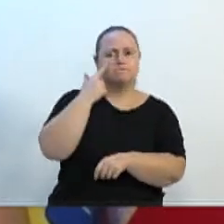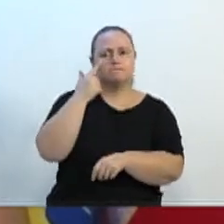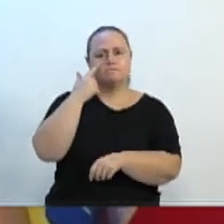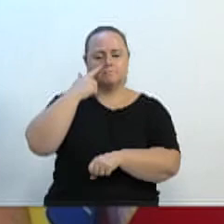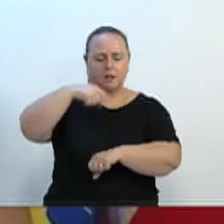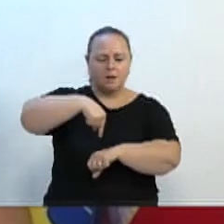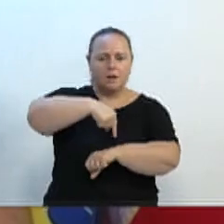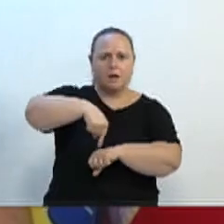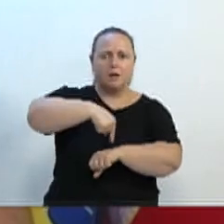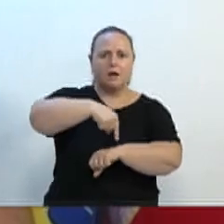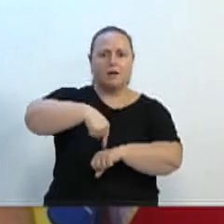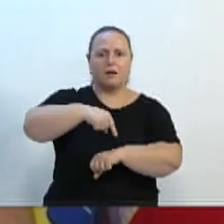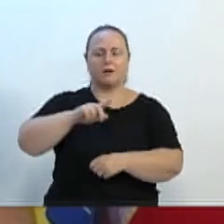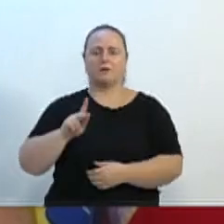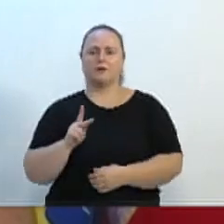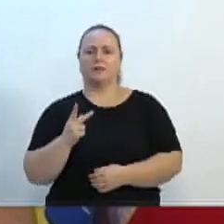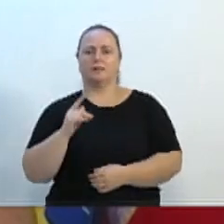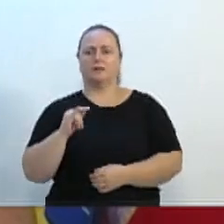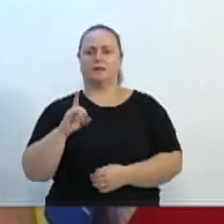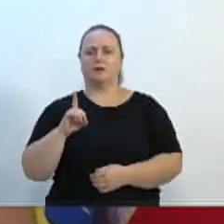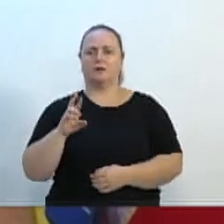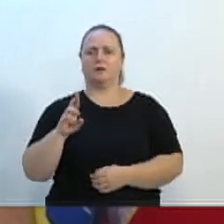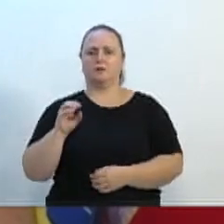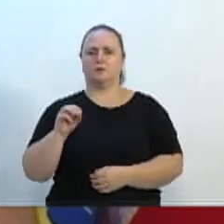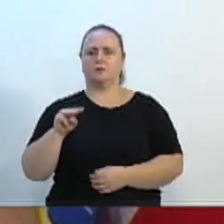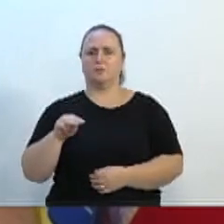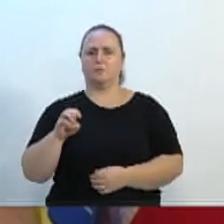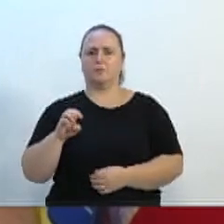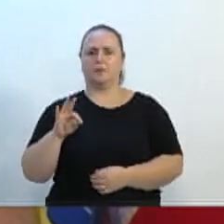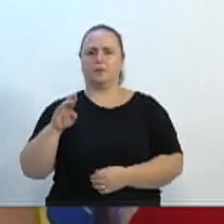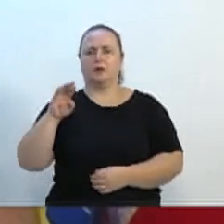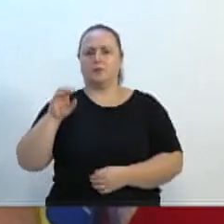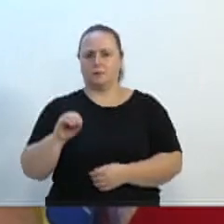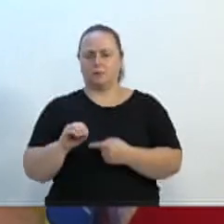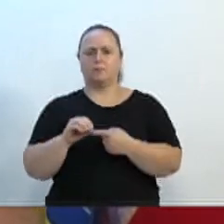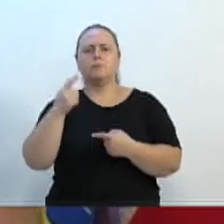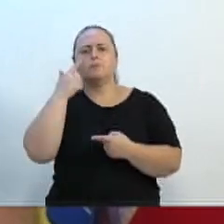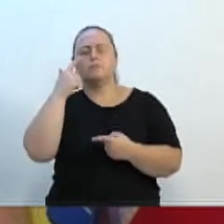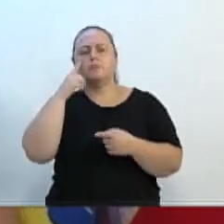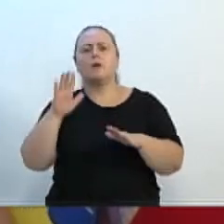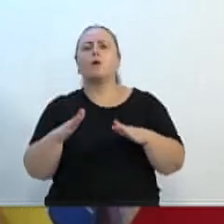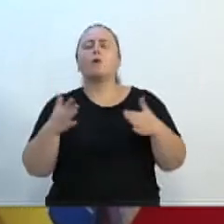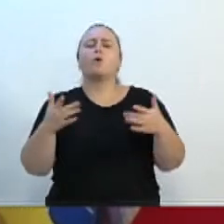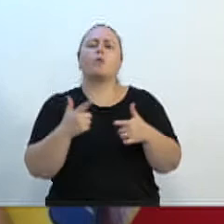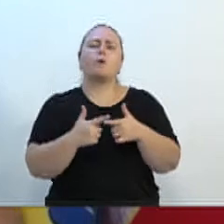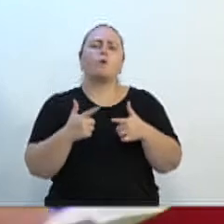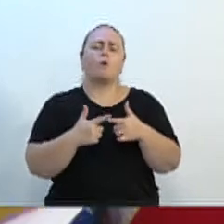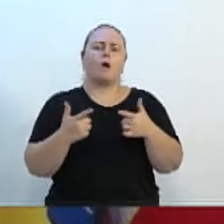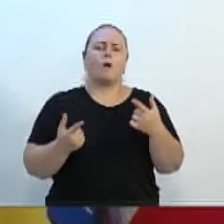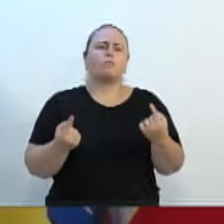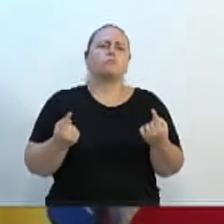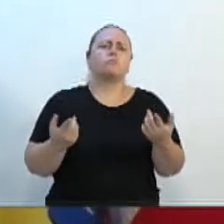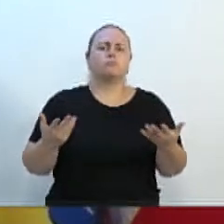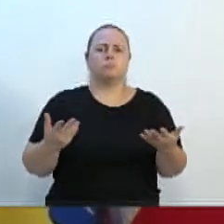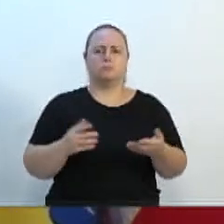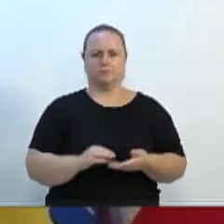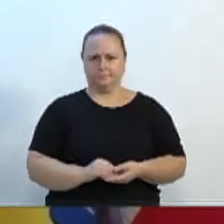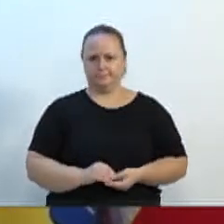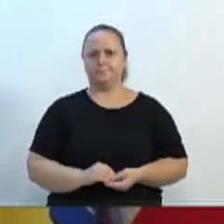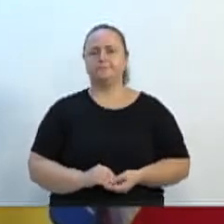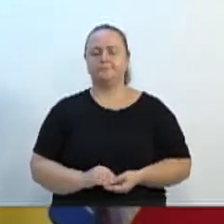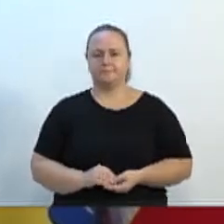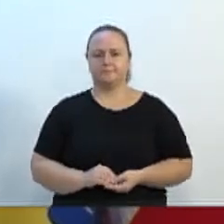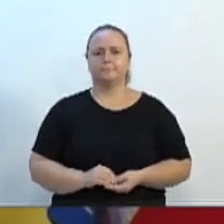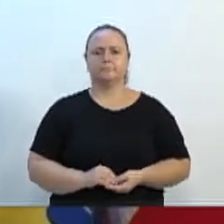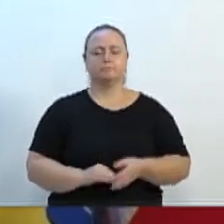identificar facilmente onde está o problema ou quais são os problemas porque pode ser mais do que um problema com certeza vou mandar esse requerimento para